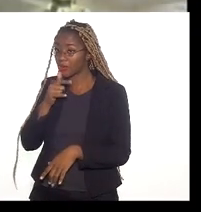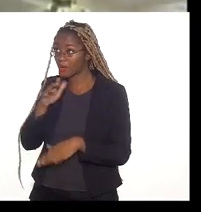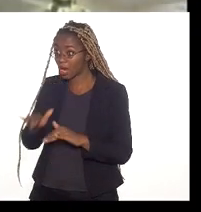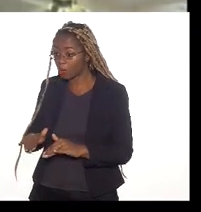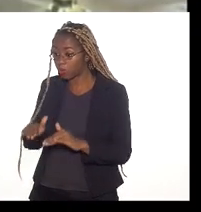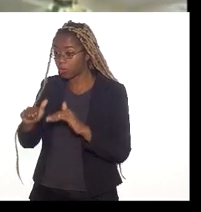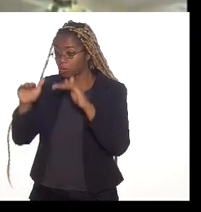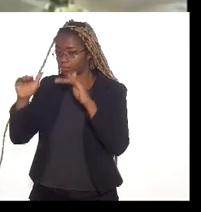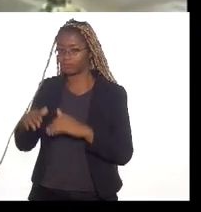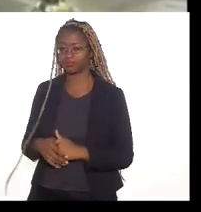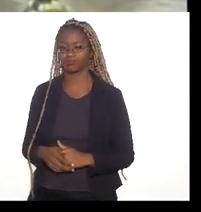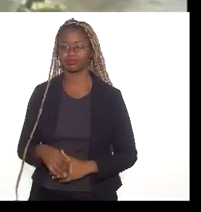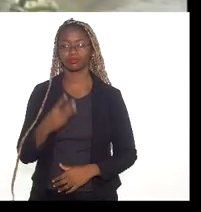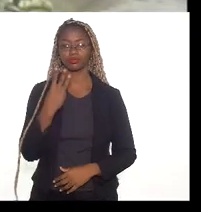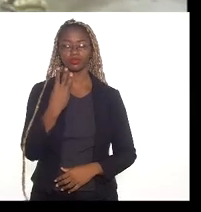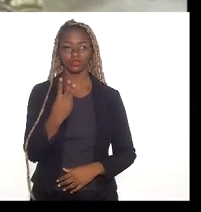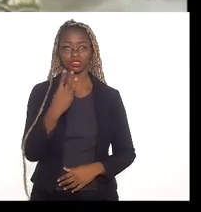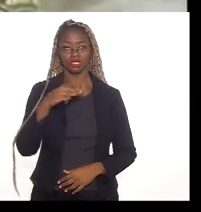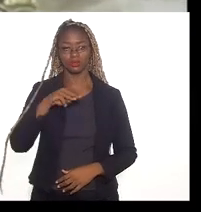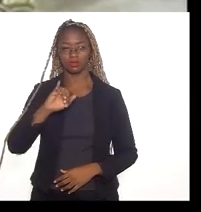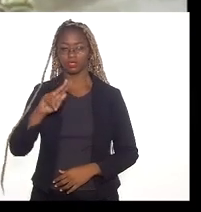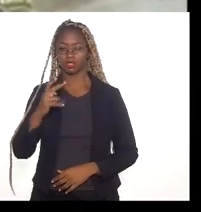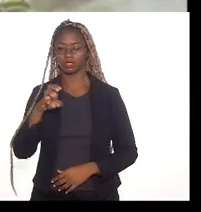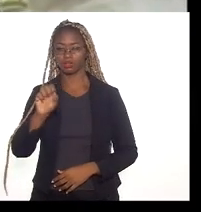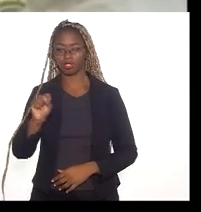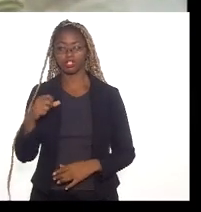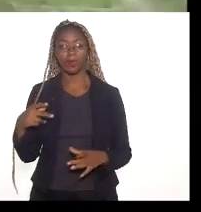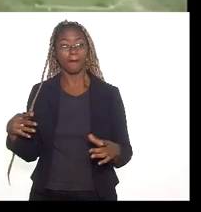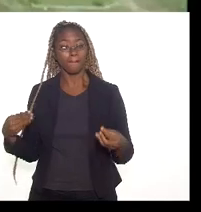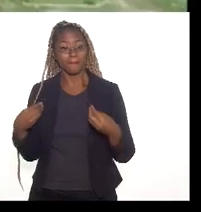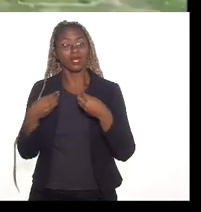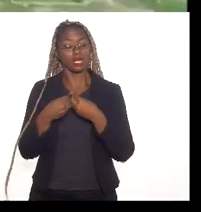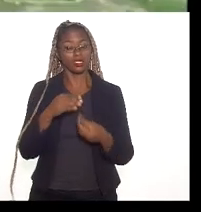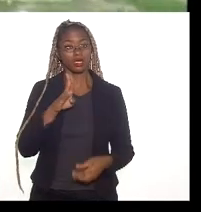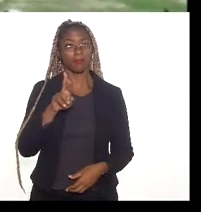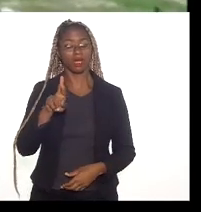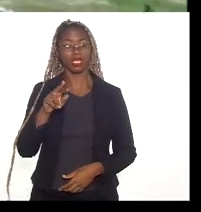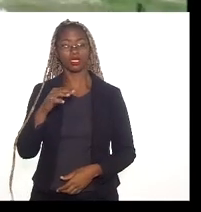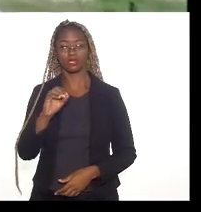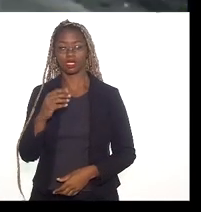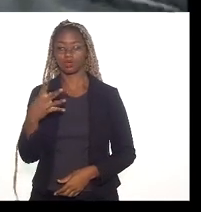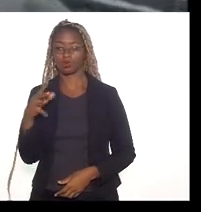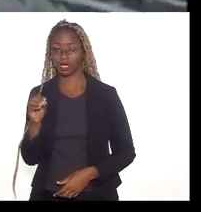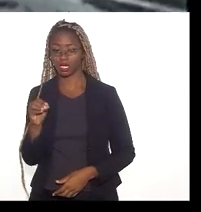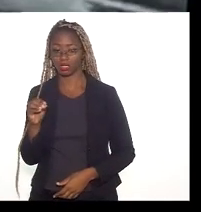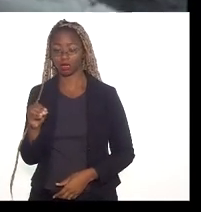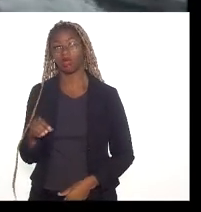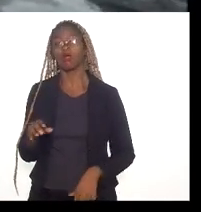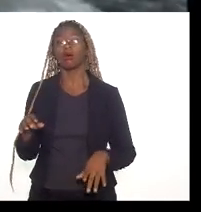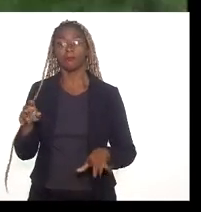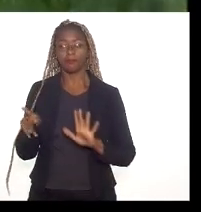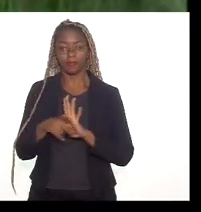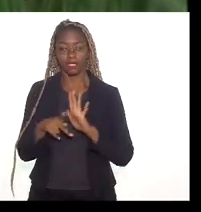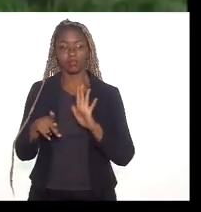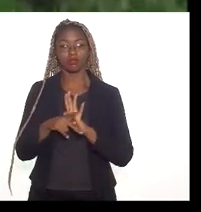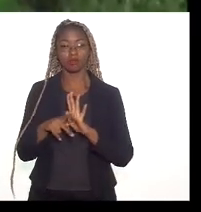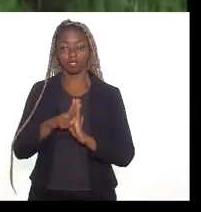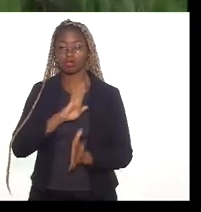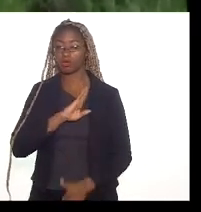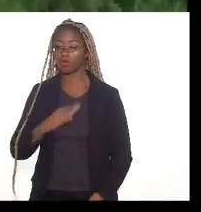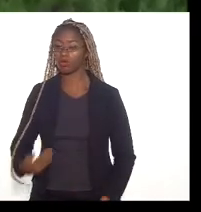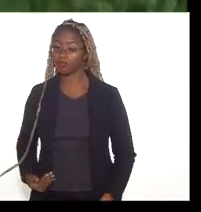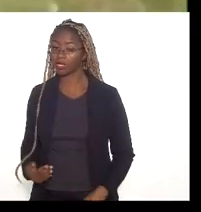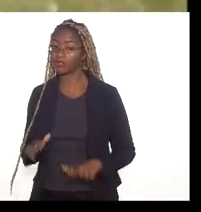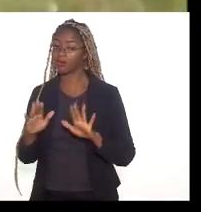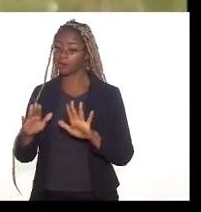milhões de metros quadrados às margens da BR-040. O terreno é público, mas os caminhões são de um consórcio de